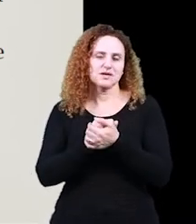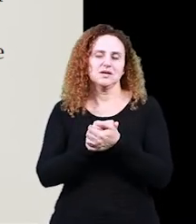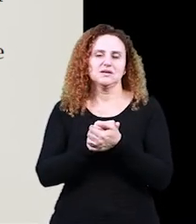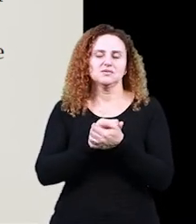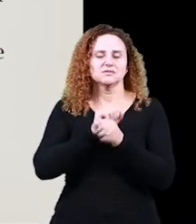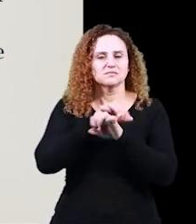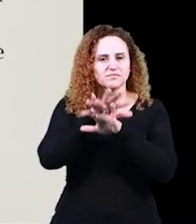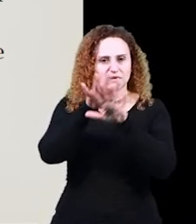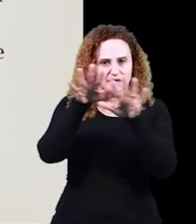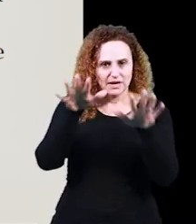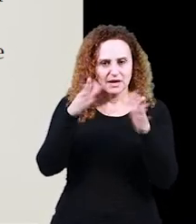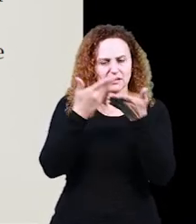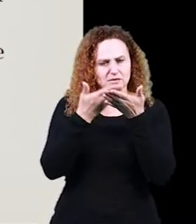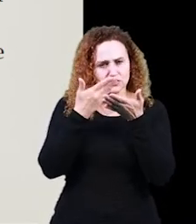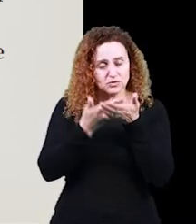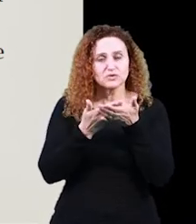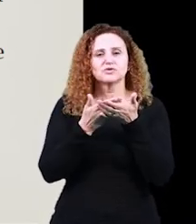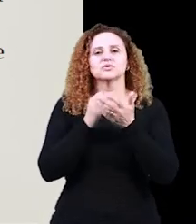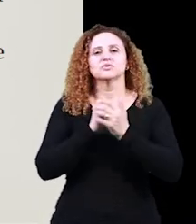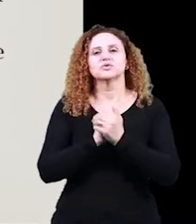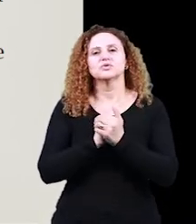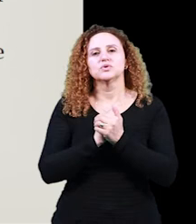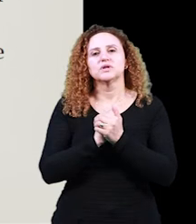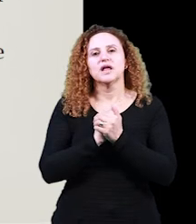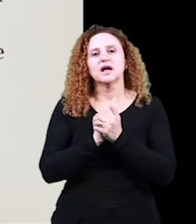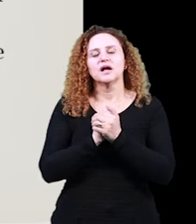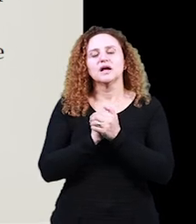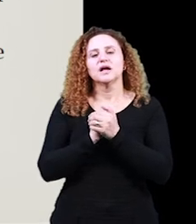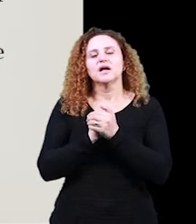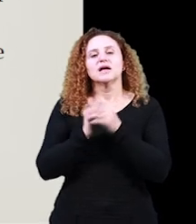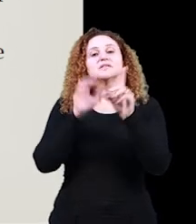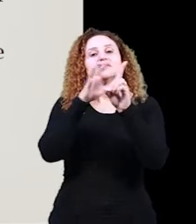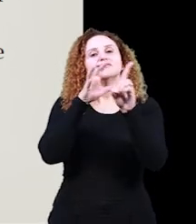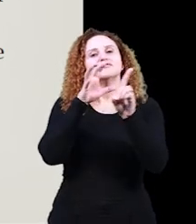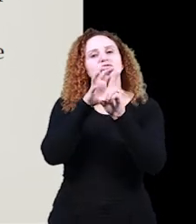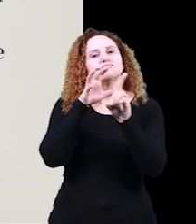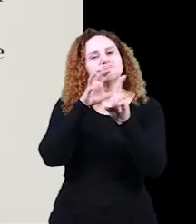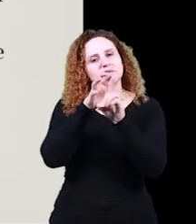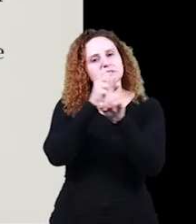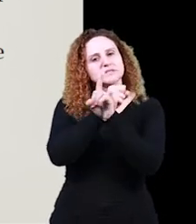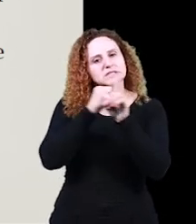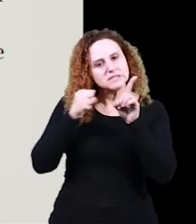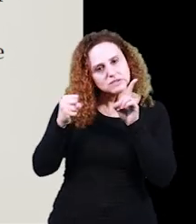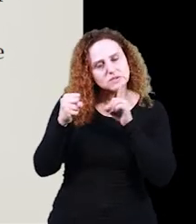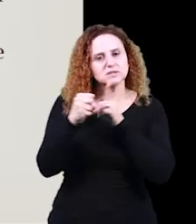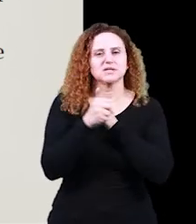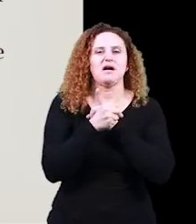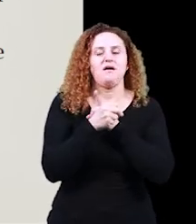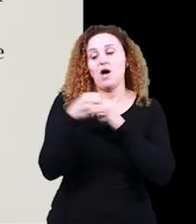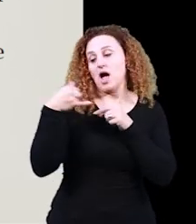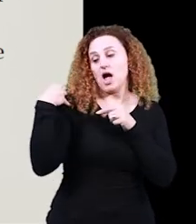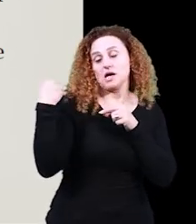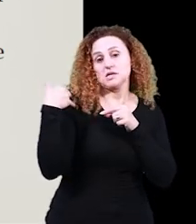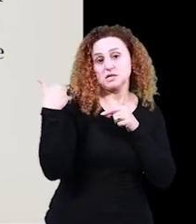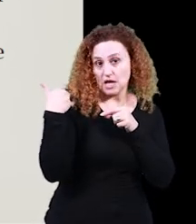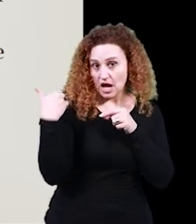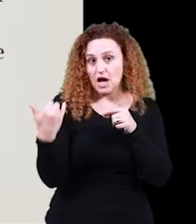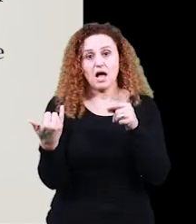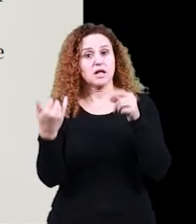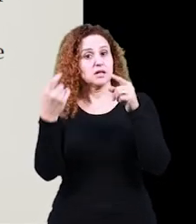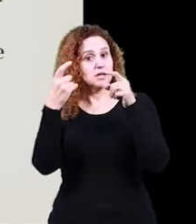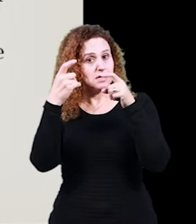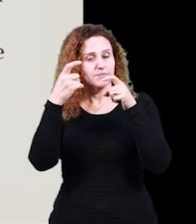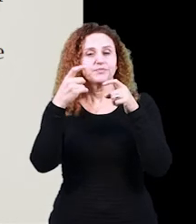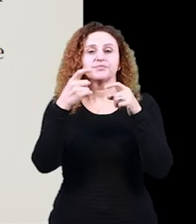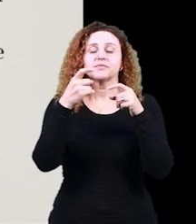no qual destaca o papel decisivo dos fatores sociais, como a condição socioeconômica, idade, sexo, etnia e